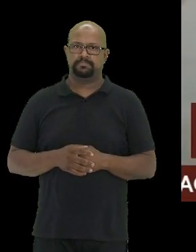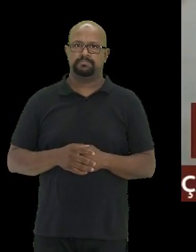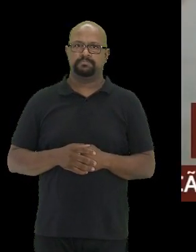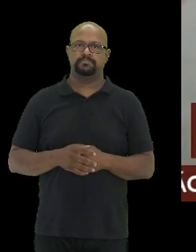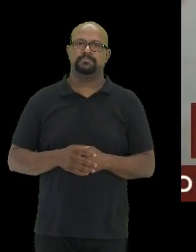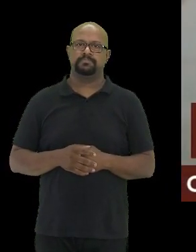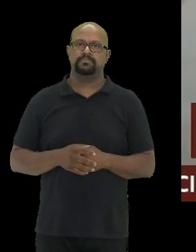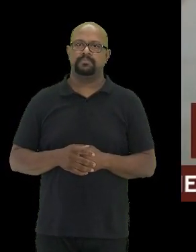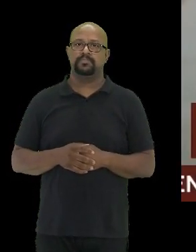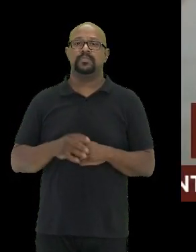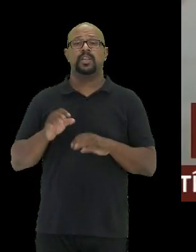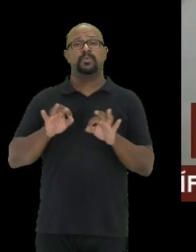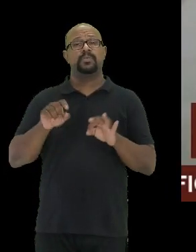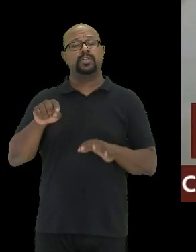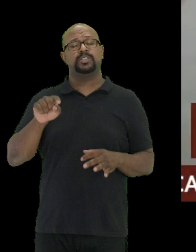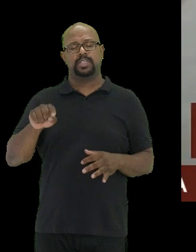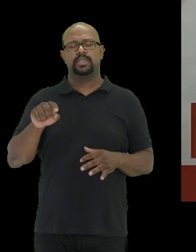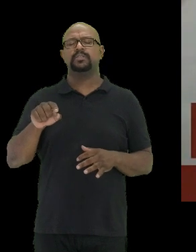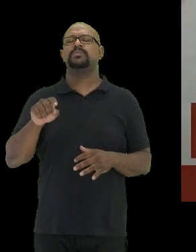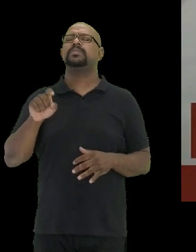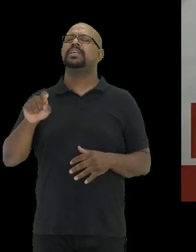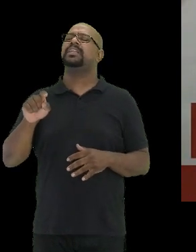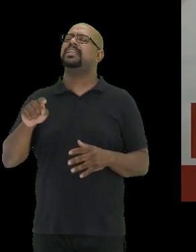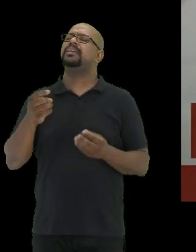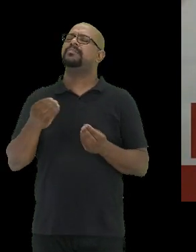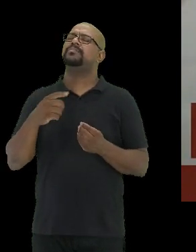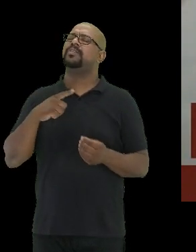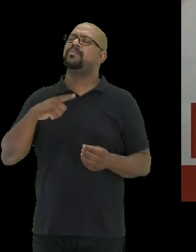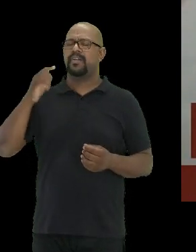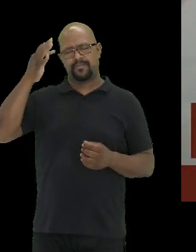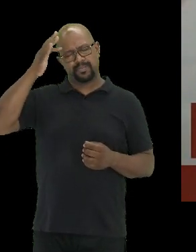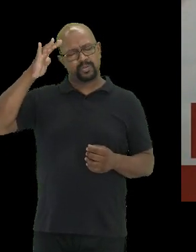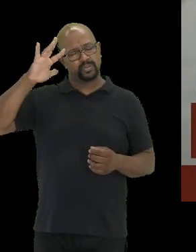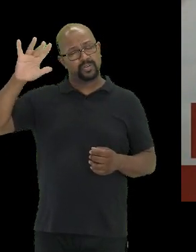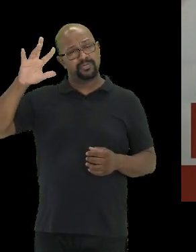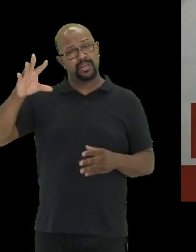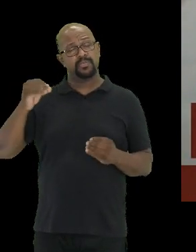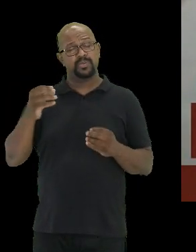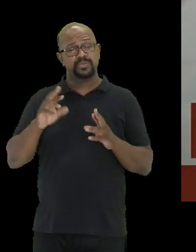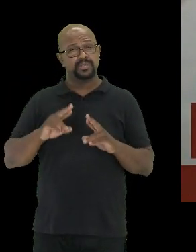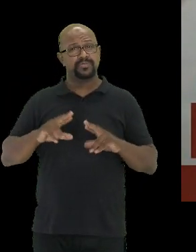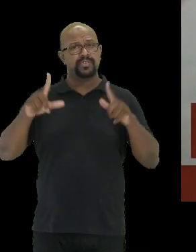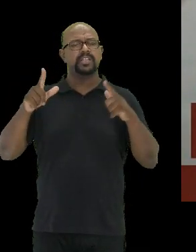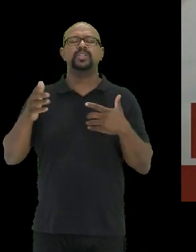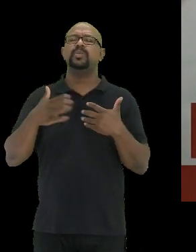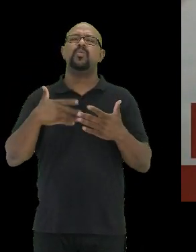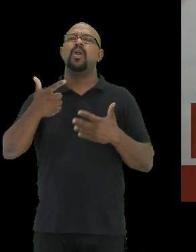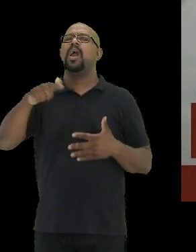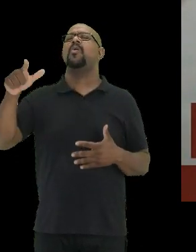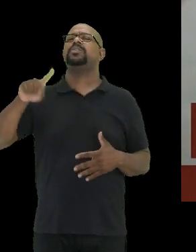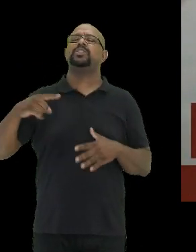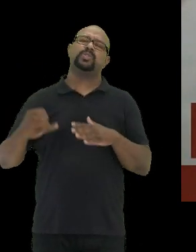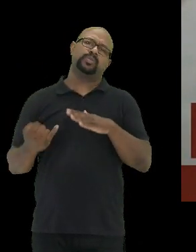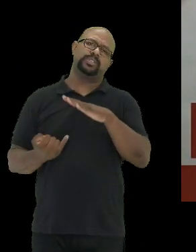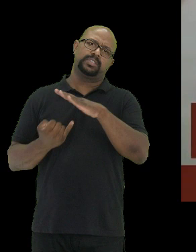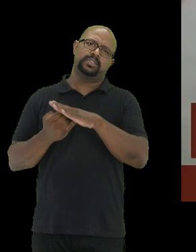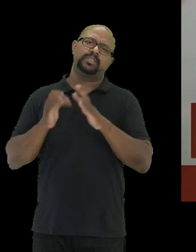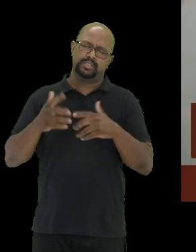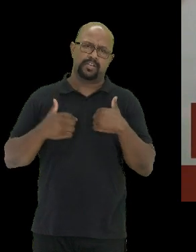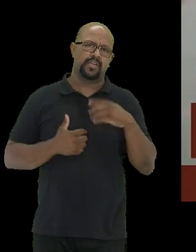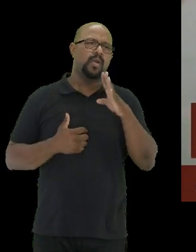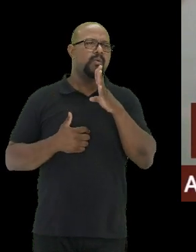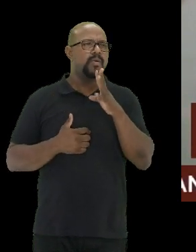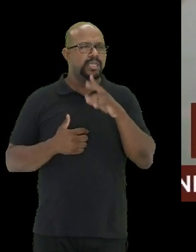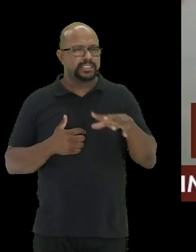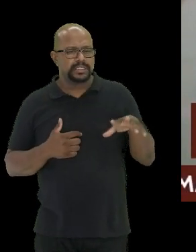O projeto Selva Viva tem uma filosofia muito diferente de qualquer outra instituição que eu já havia conhecido.